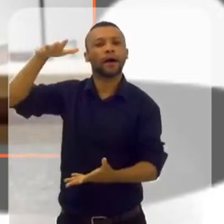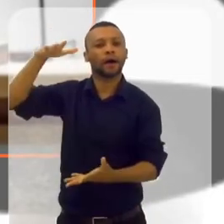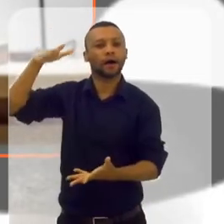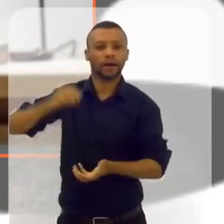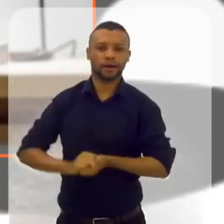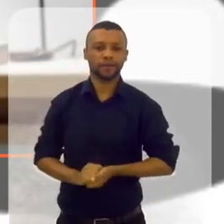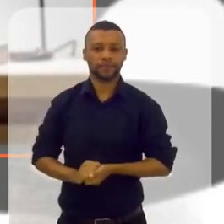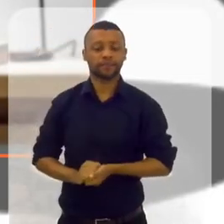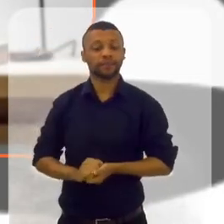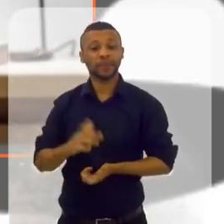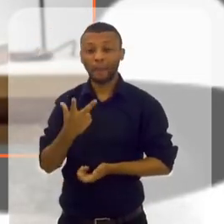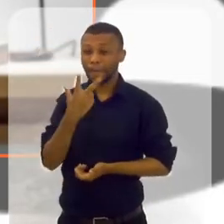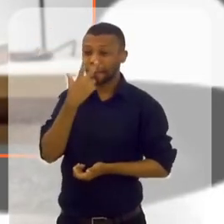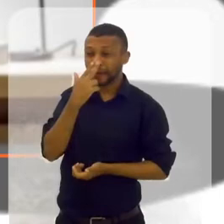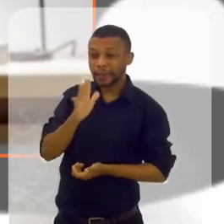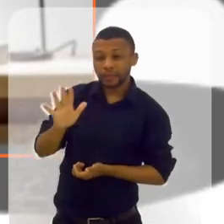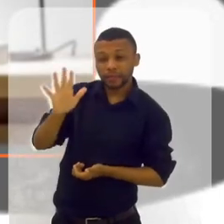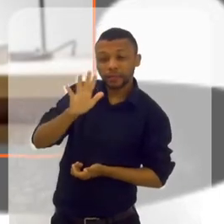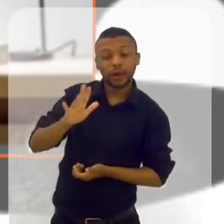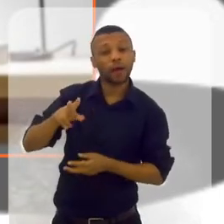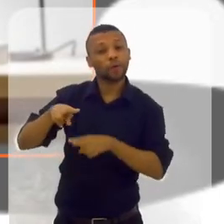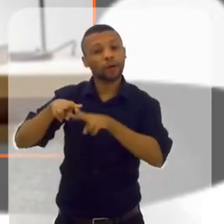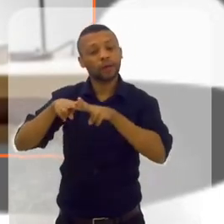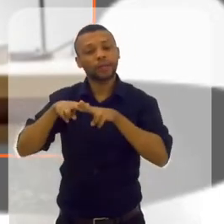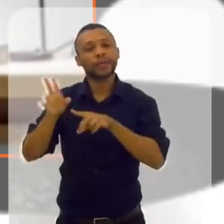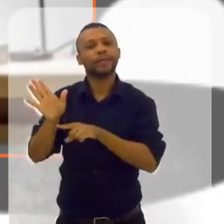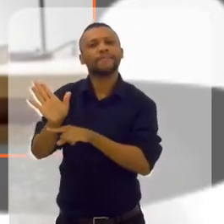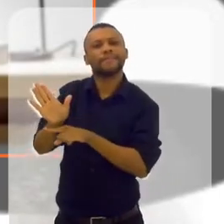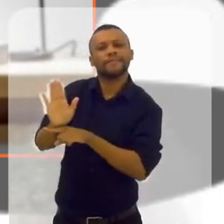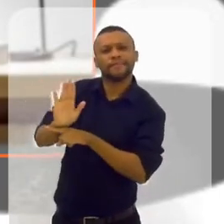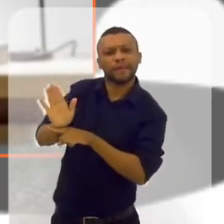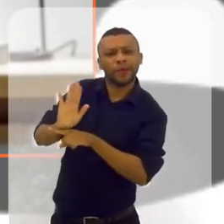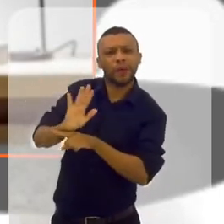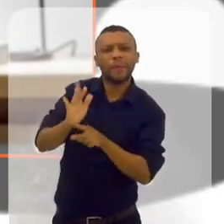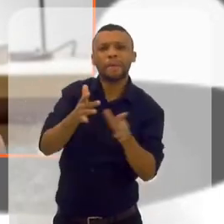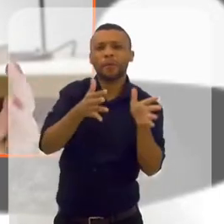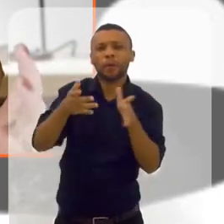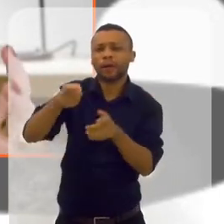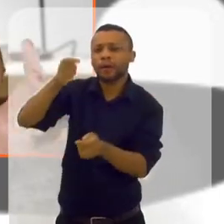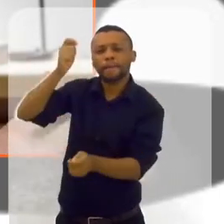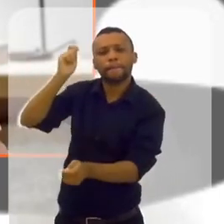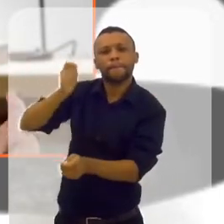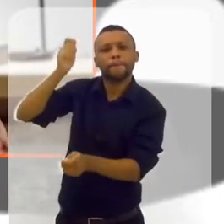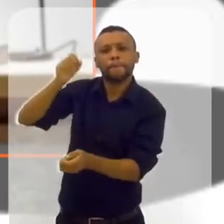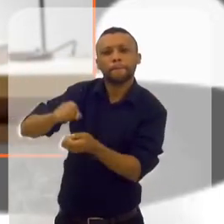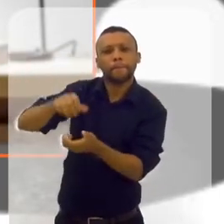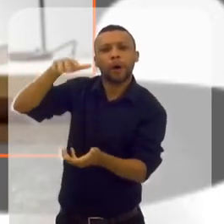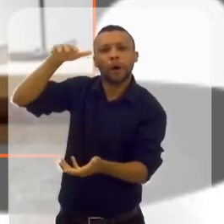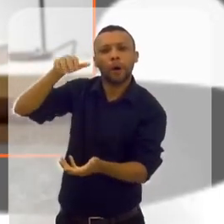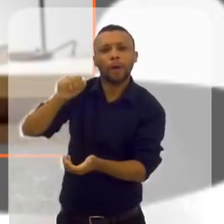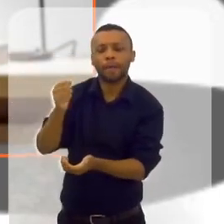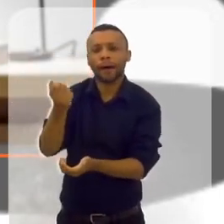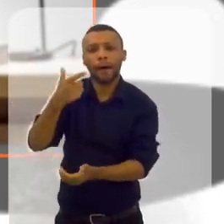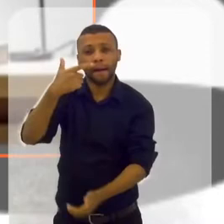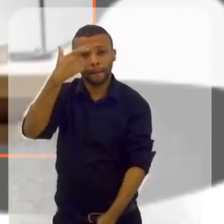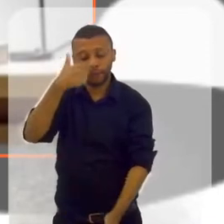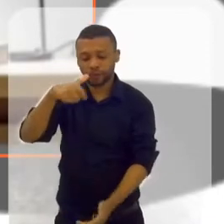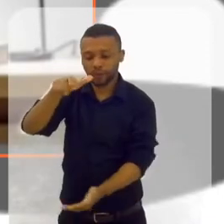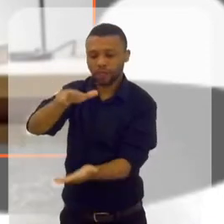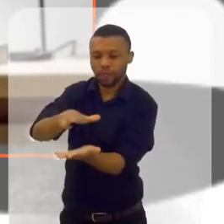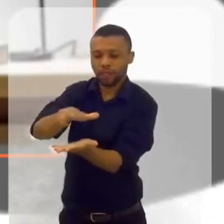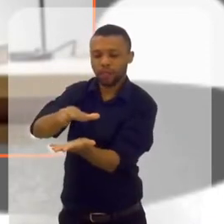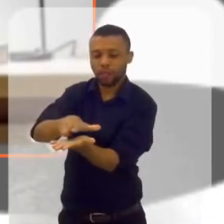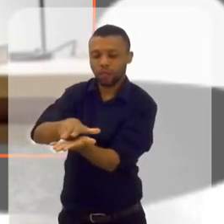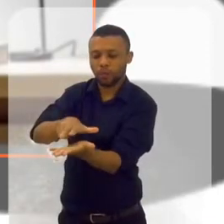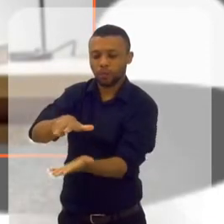soturna. E eu tenho a impressão que é devido aos filmes, aquele mágico pelo mundo, que pra fundamentar uma levitação que é até